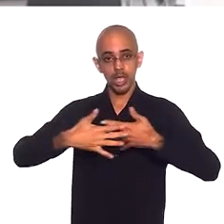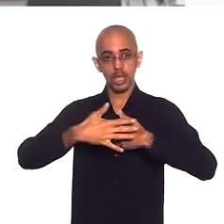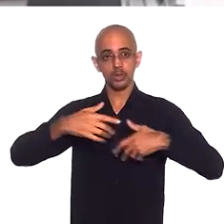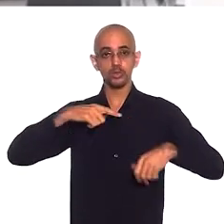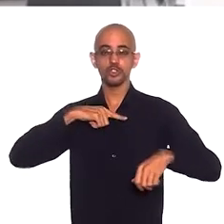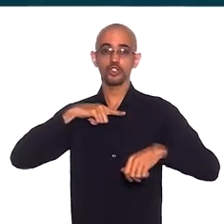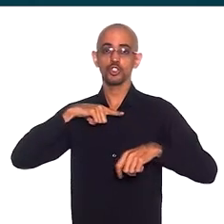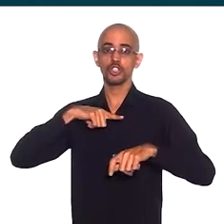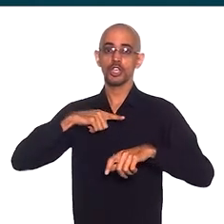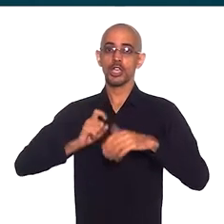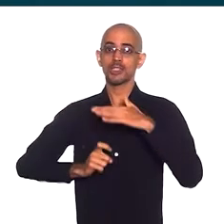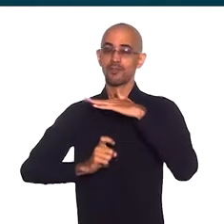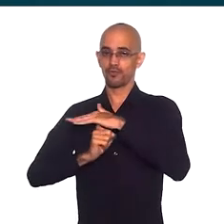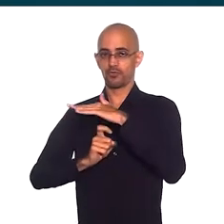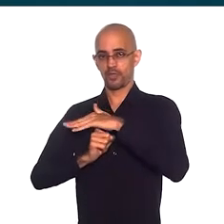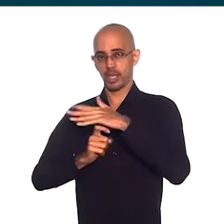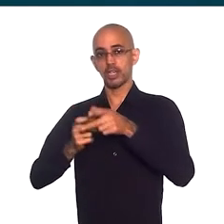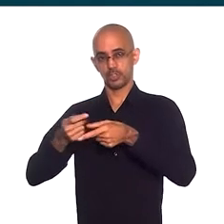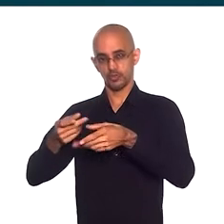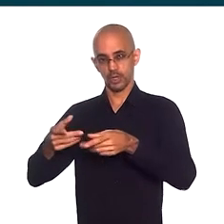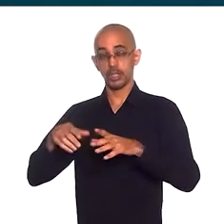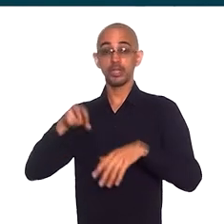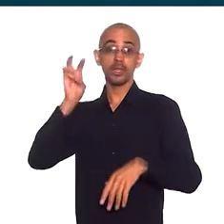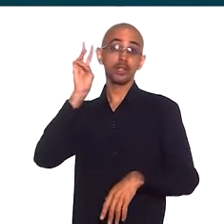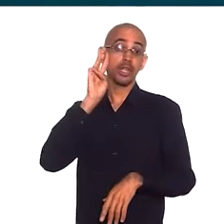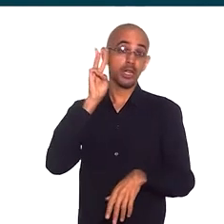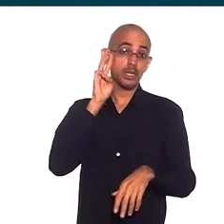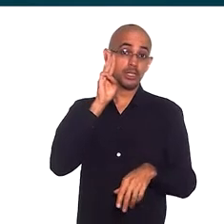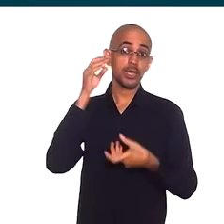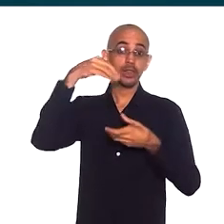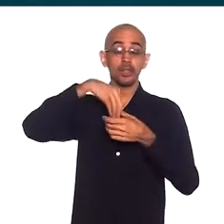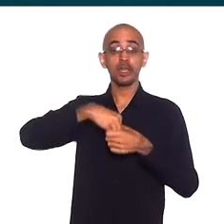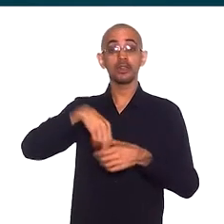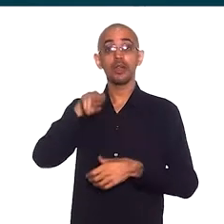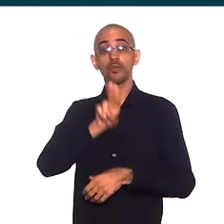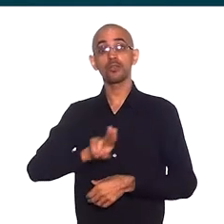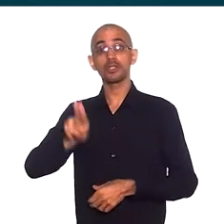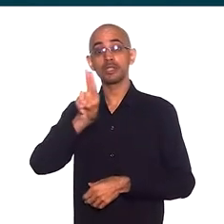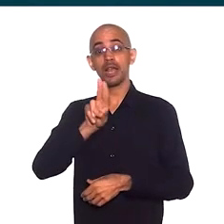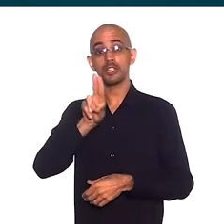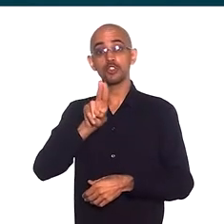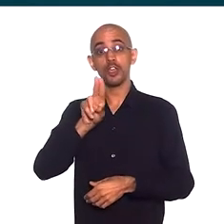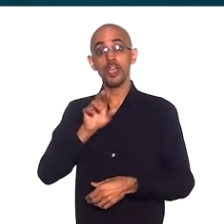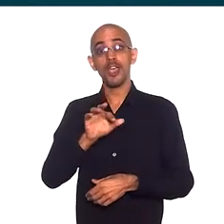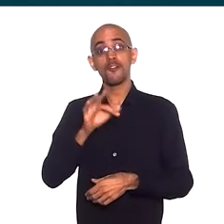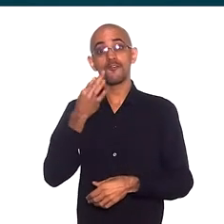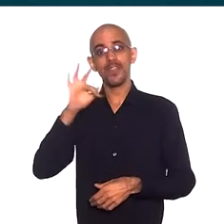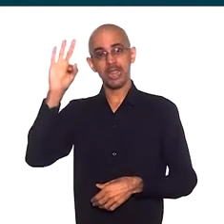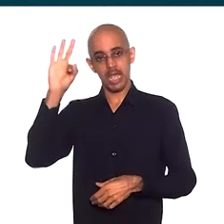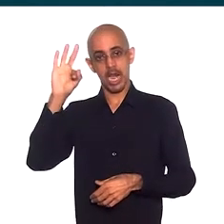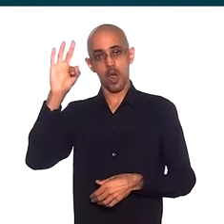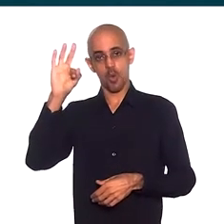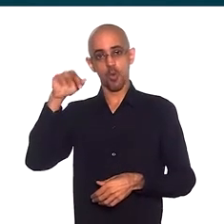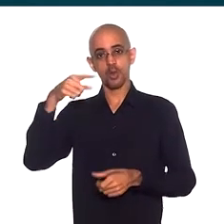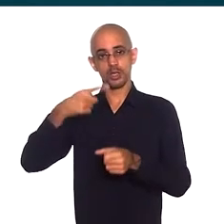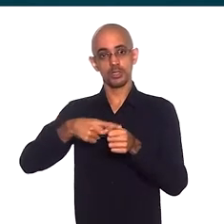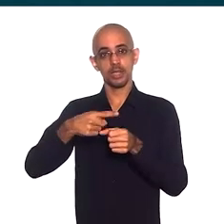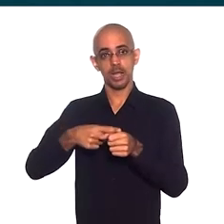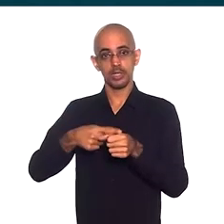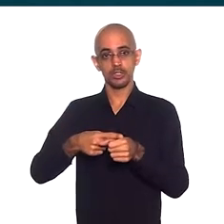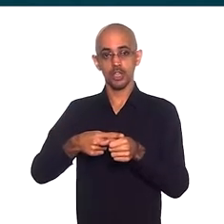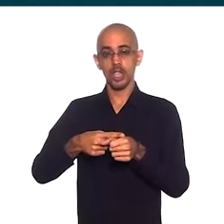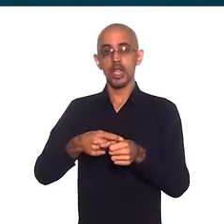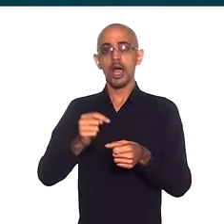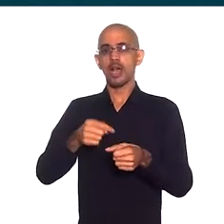agroecológica. E as terças-feiras, dentro da Universidade Federal de São João del Rey, uma feira onde os técnicos